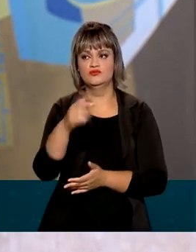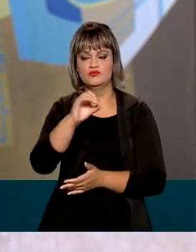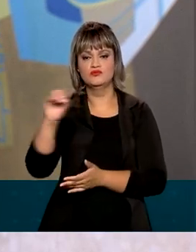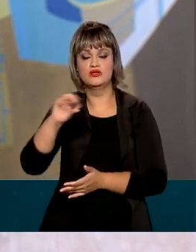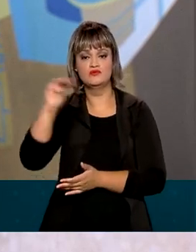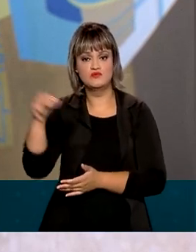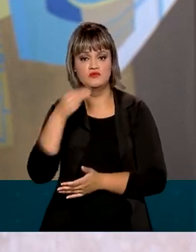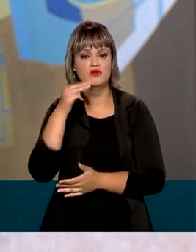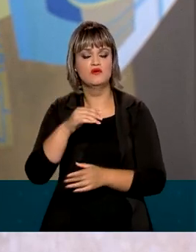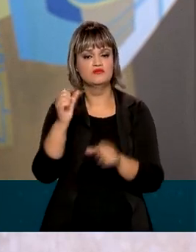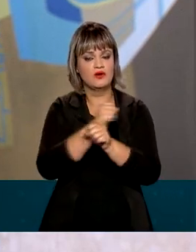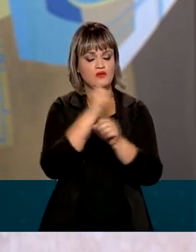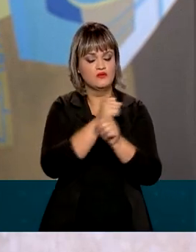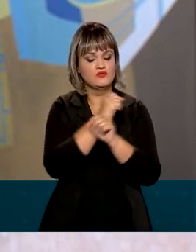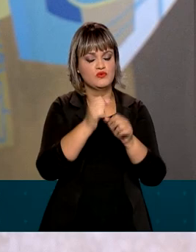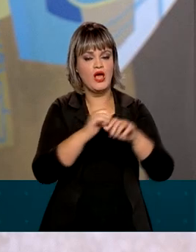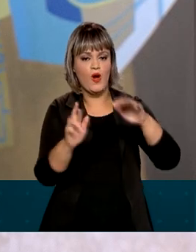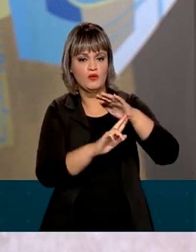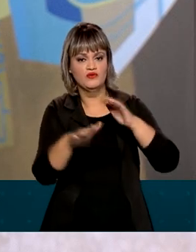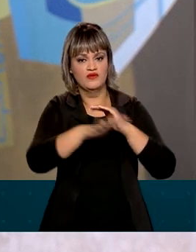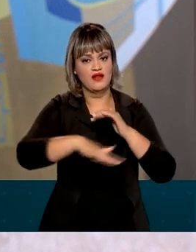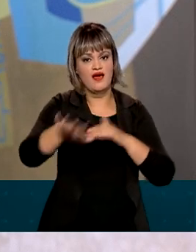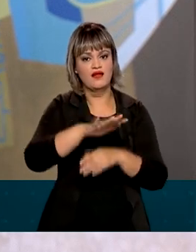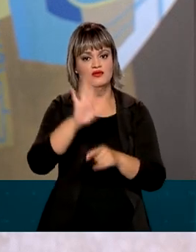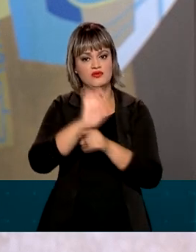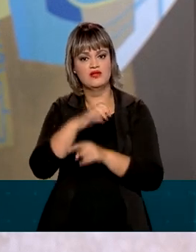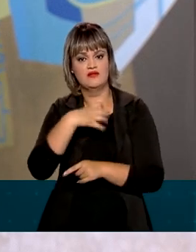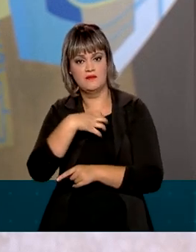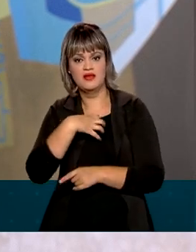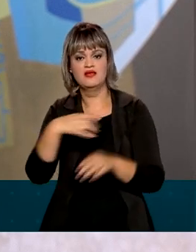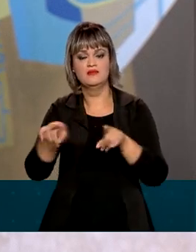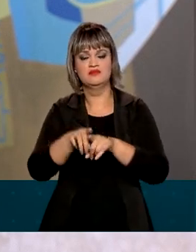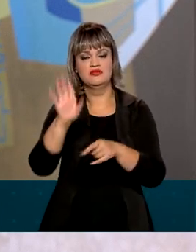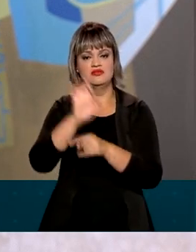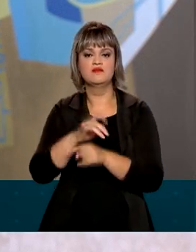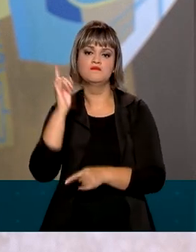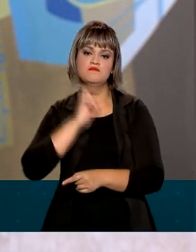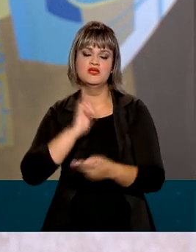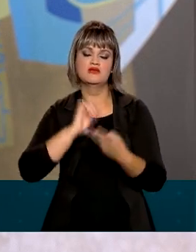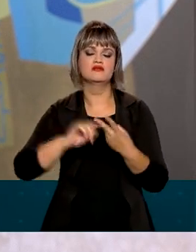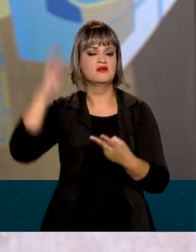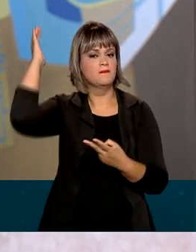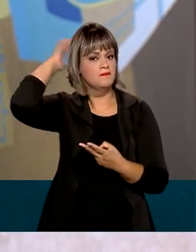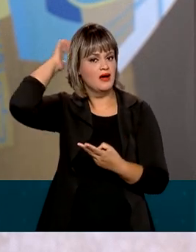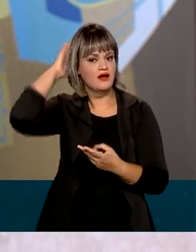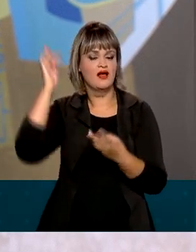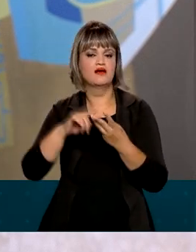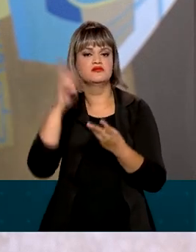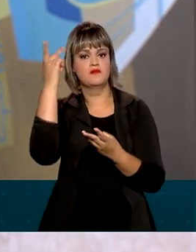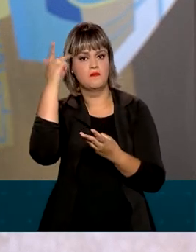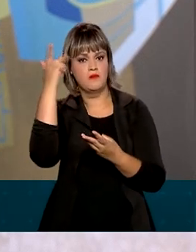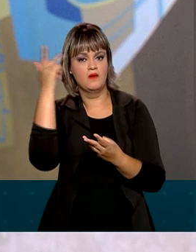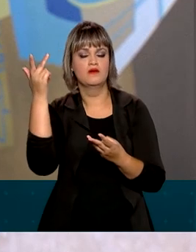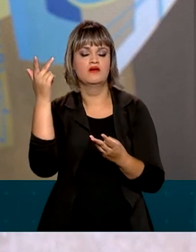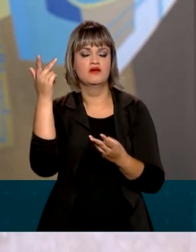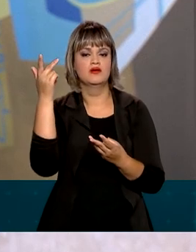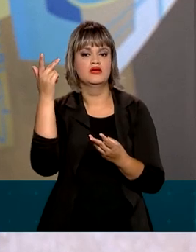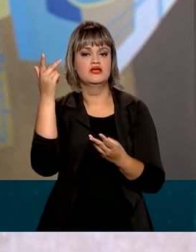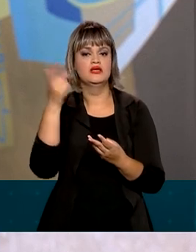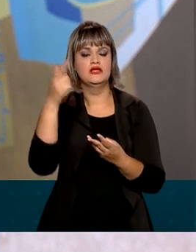reconstrução de rodovias. Não apenas na região da Bahia, mas também Minas Gerais, Pará, São Paulo e